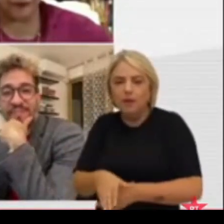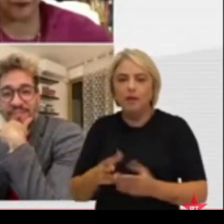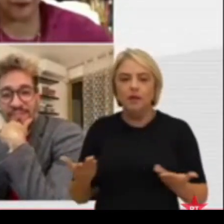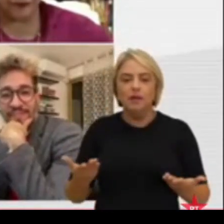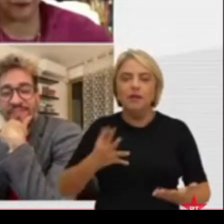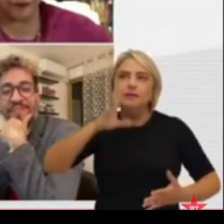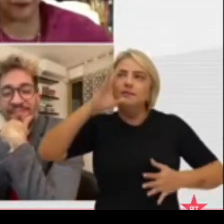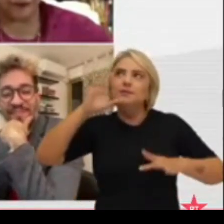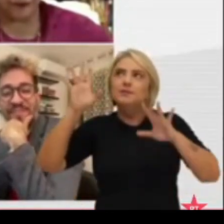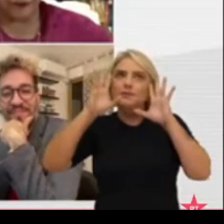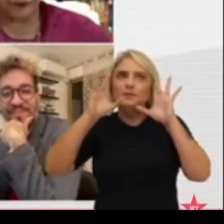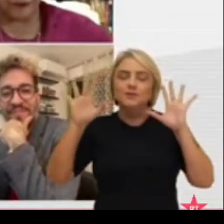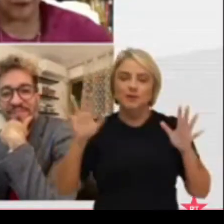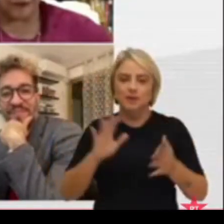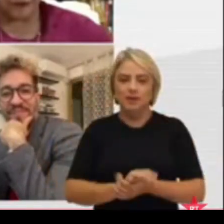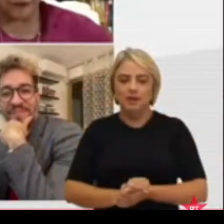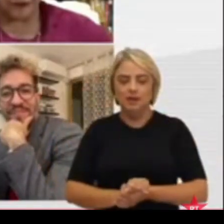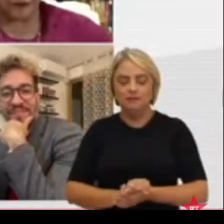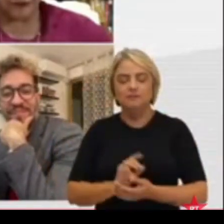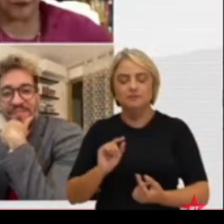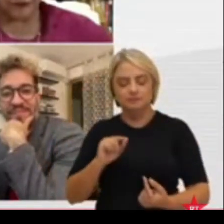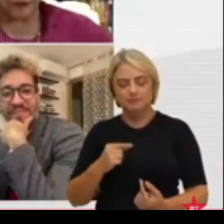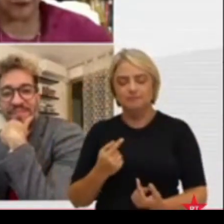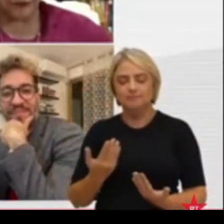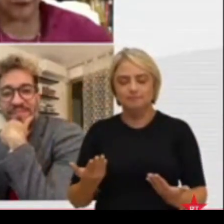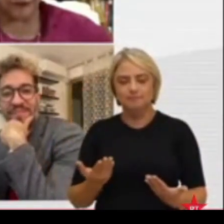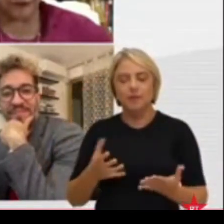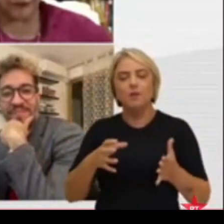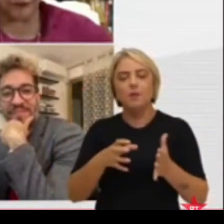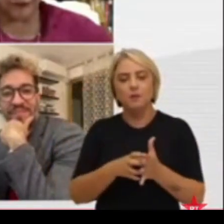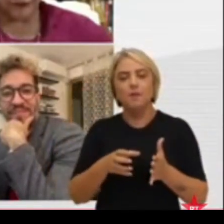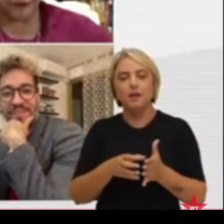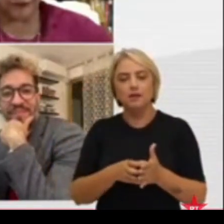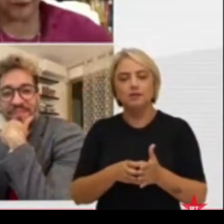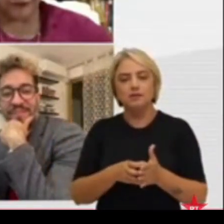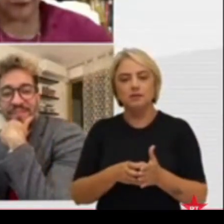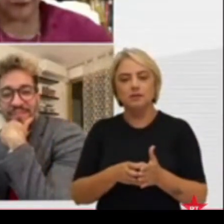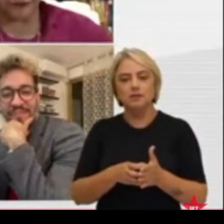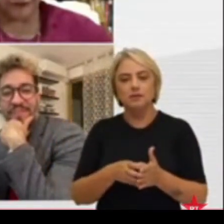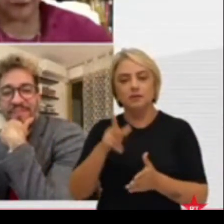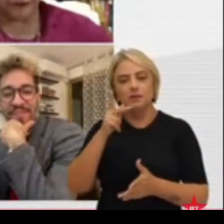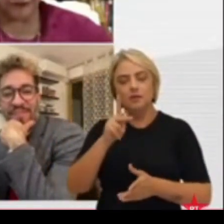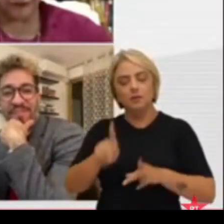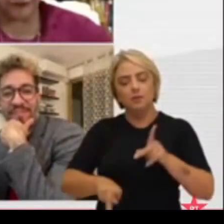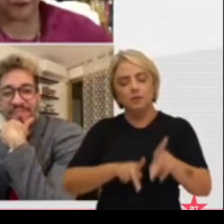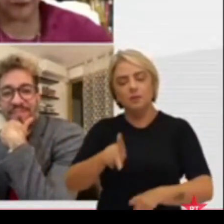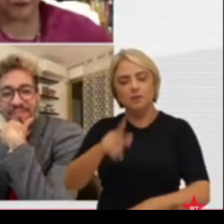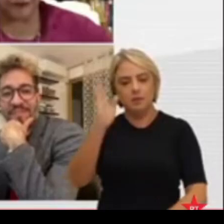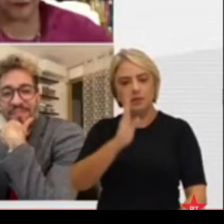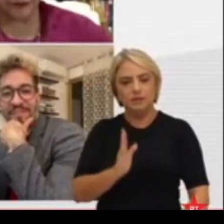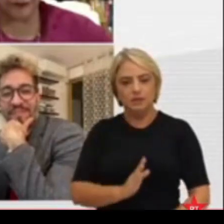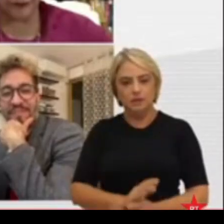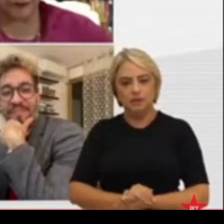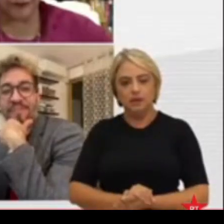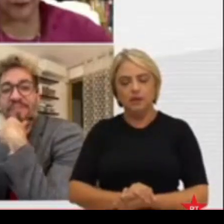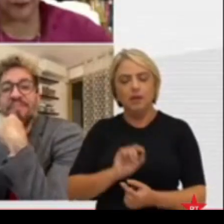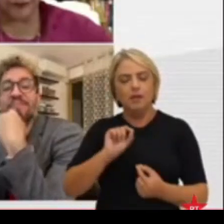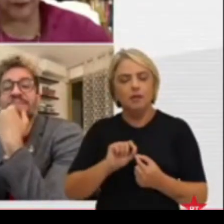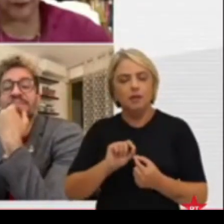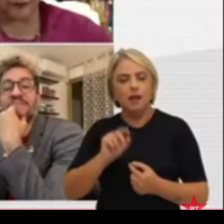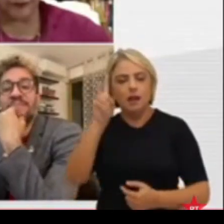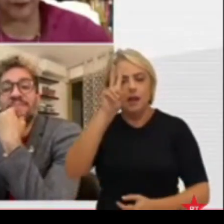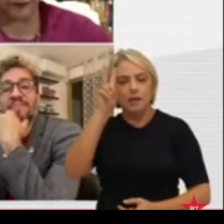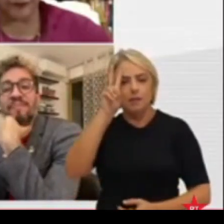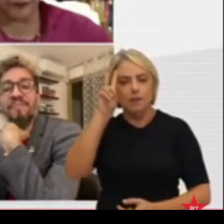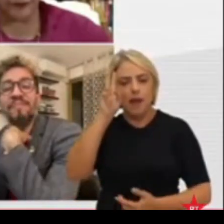dos sonhadores. Afinal, o partido do povo brasileiro. Faço questão de lembrar